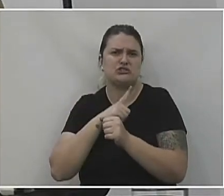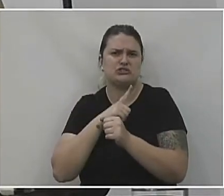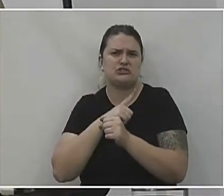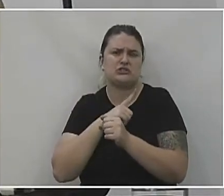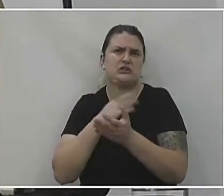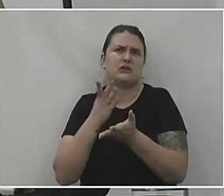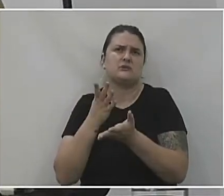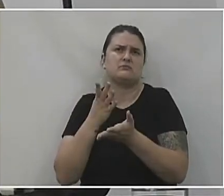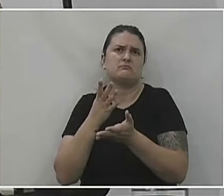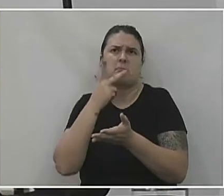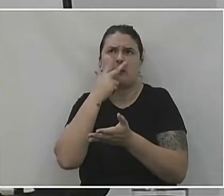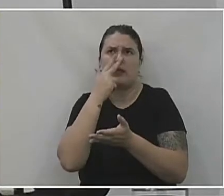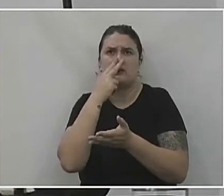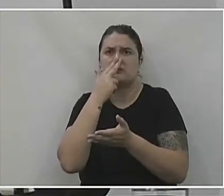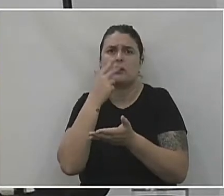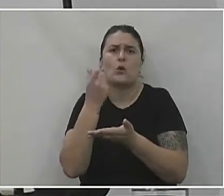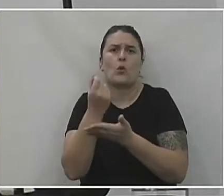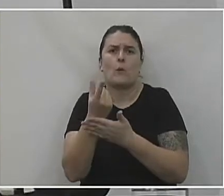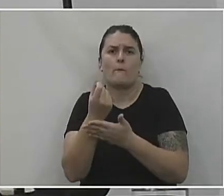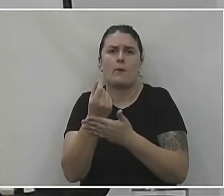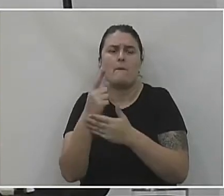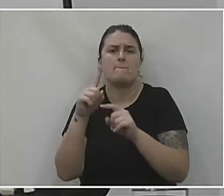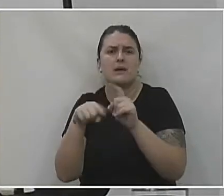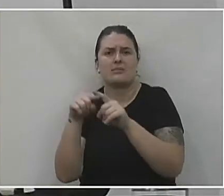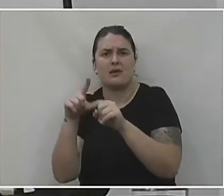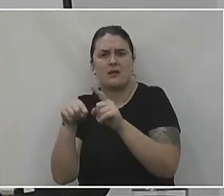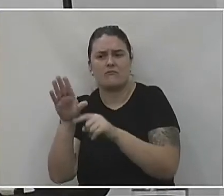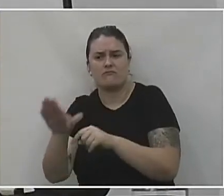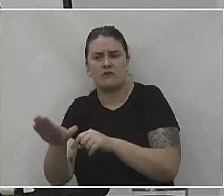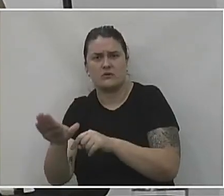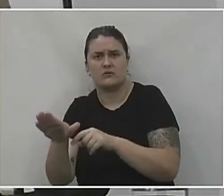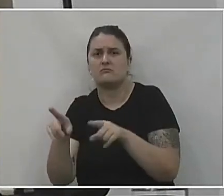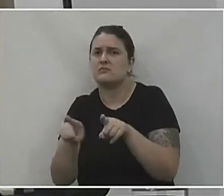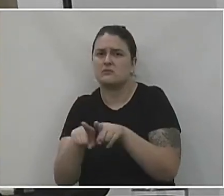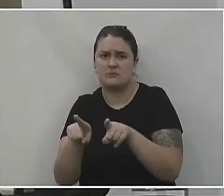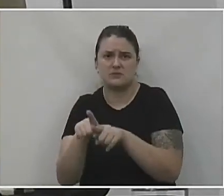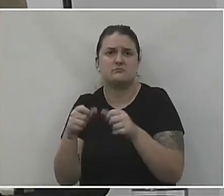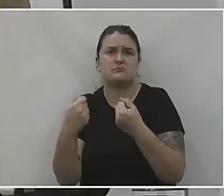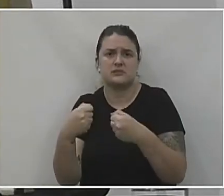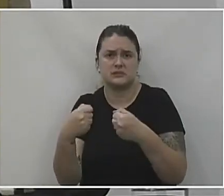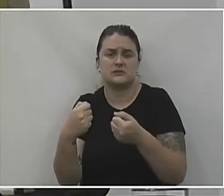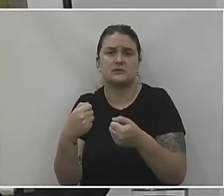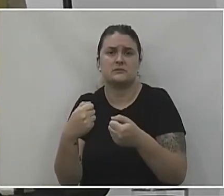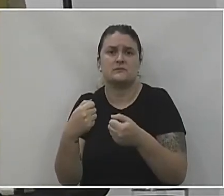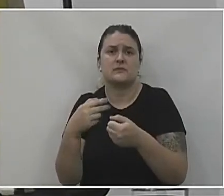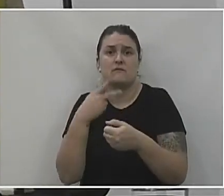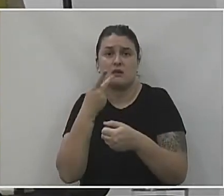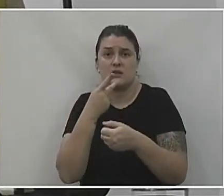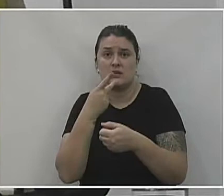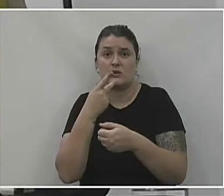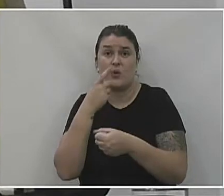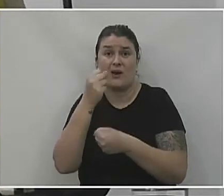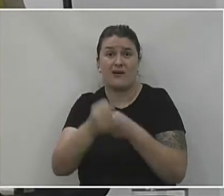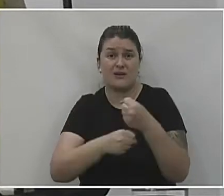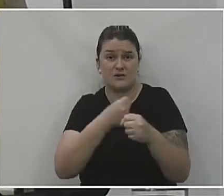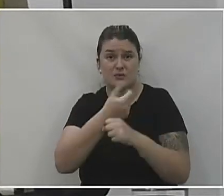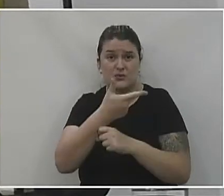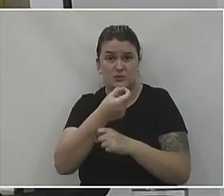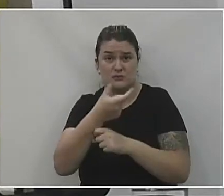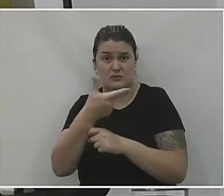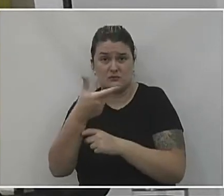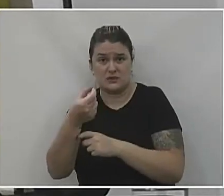situação de compra de material permanente, então isso também foi necessário. Gente, eu estou falando de 2020,